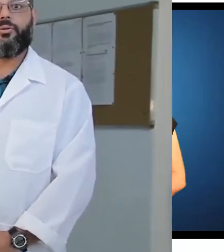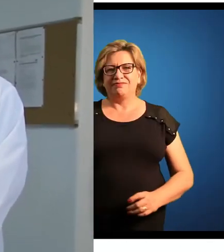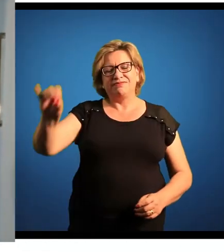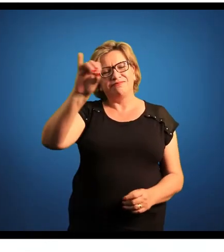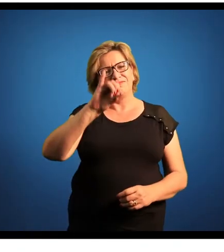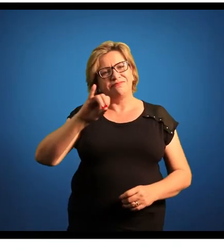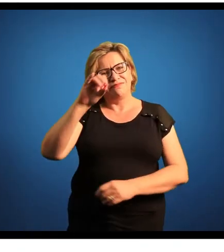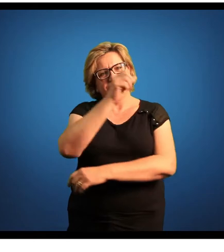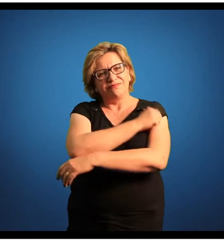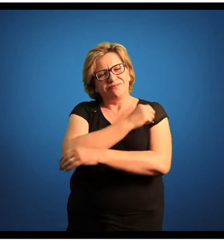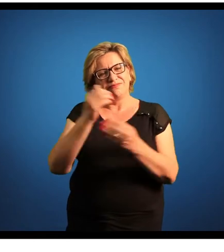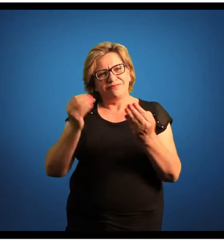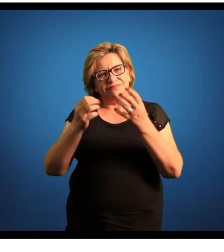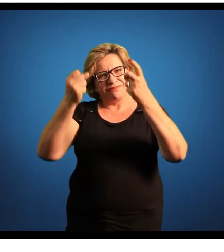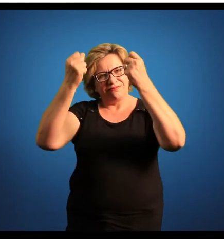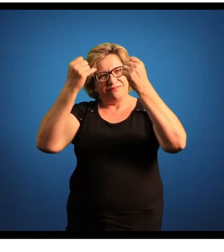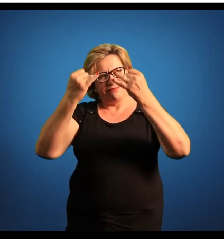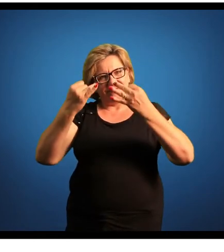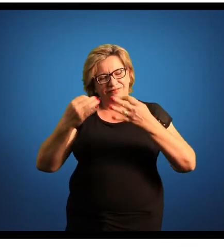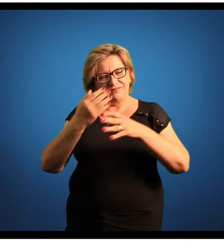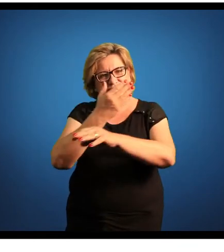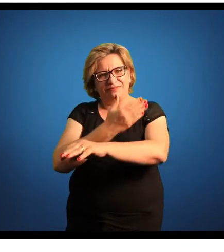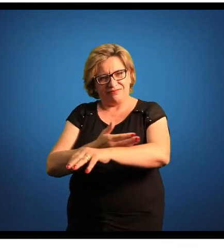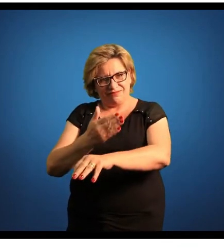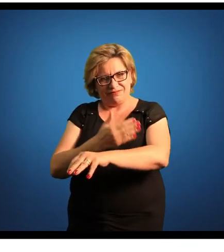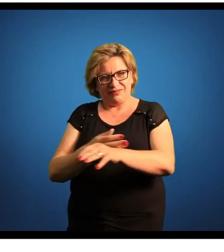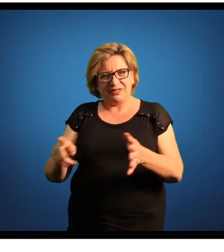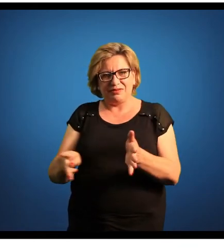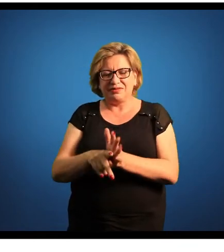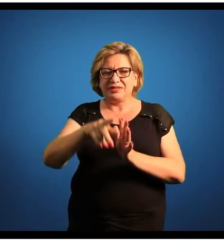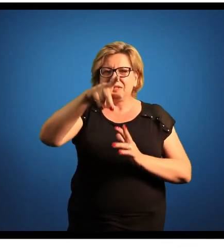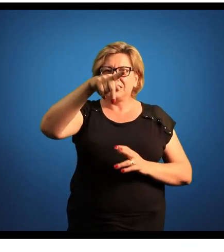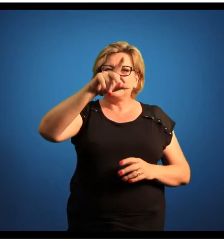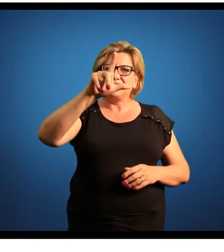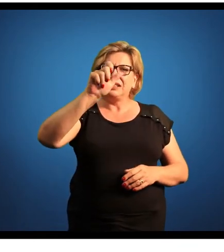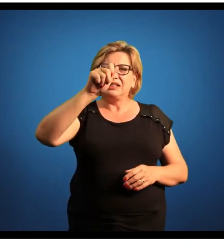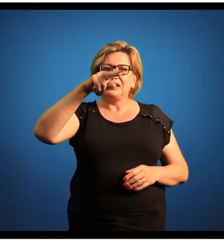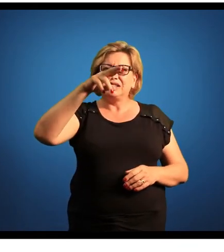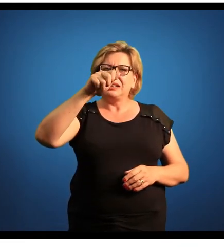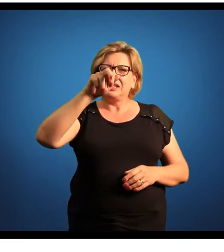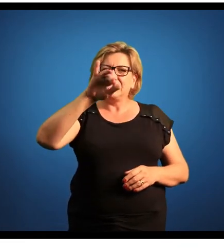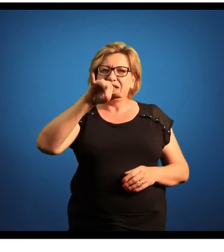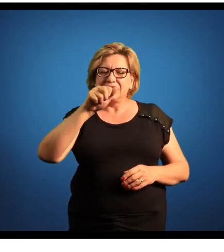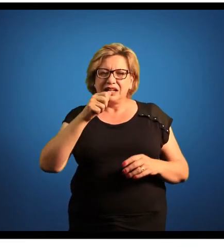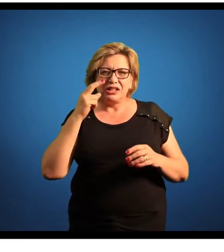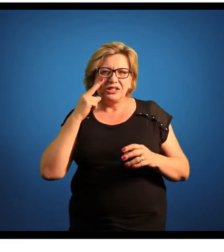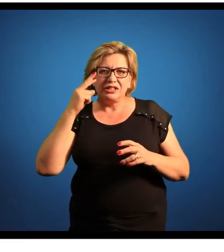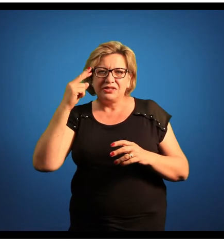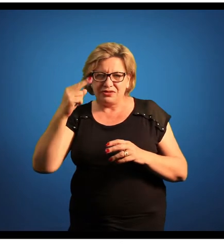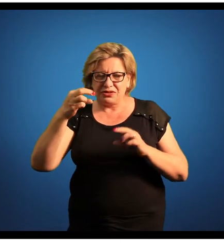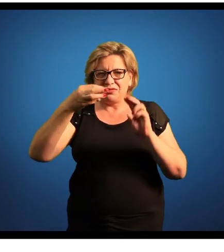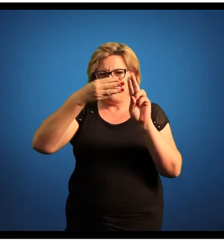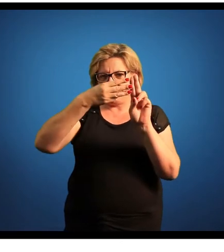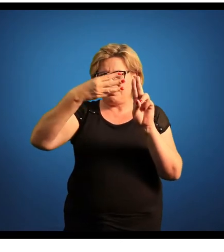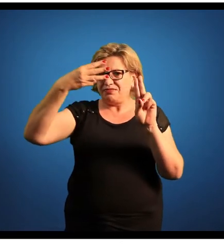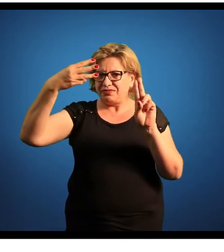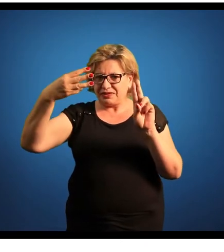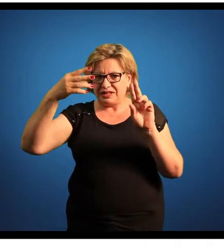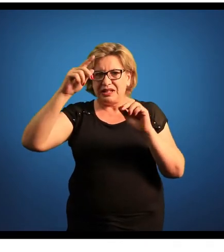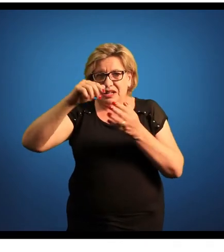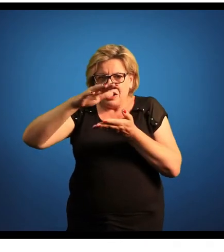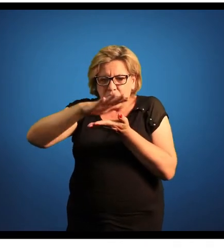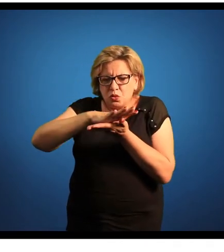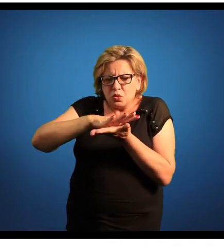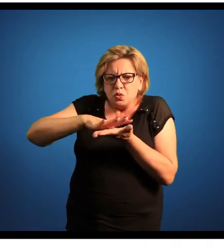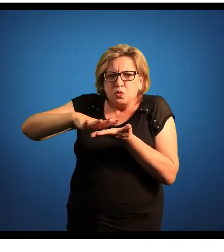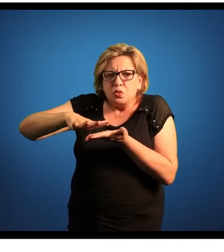Olá alunos, então essa a explicação da nossa aula prática sobre as planárias. A gente viu na nossa unidade 3 que as planárias são animais